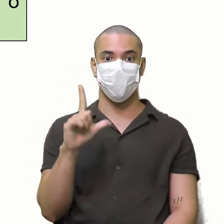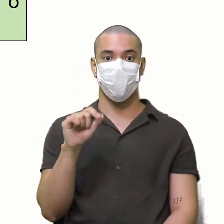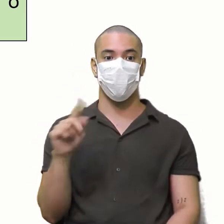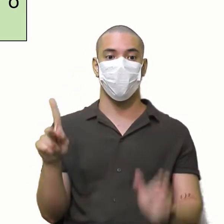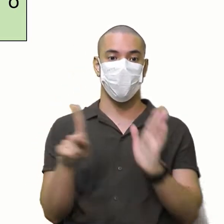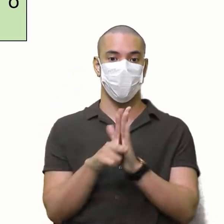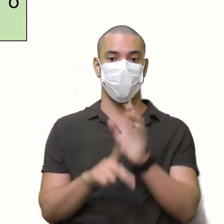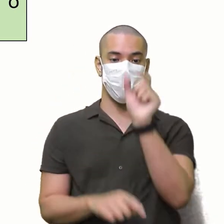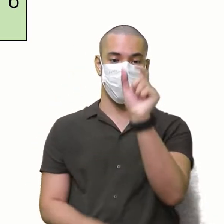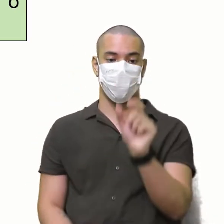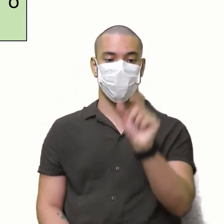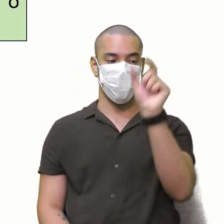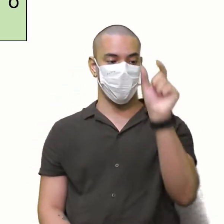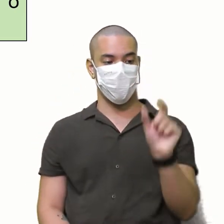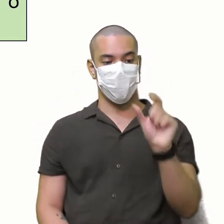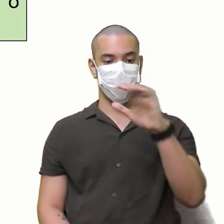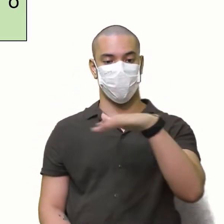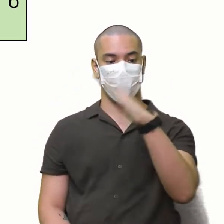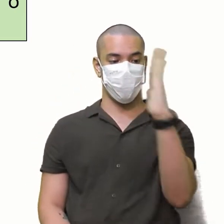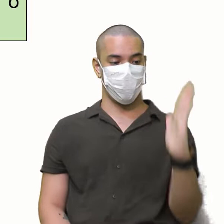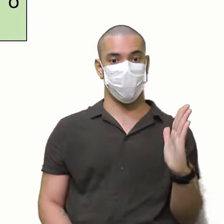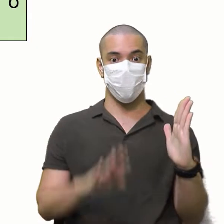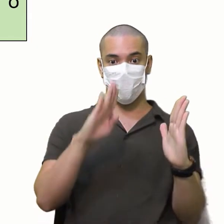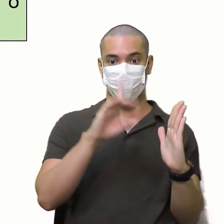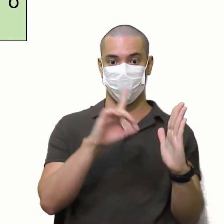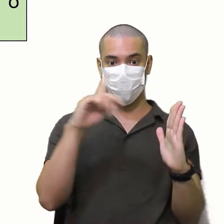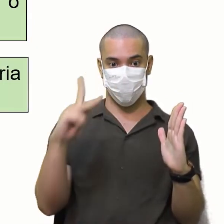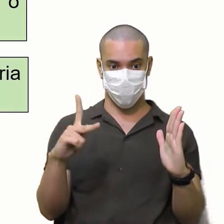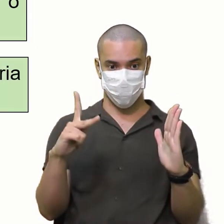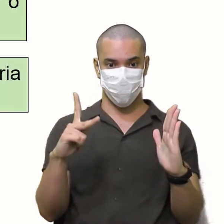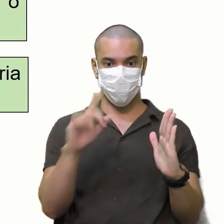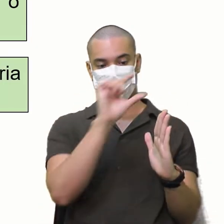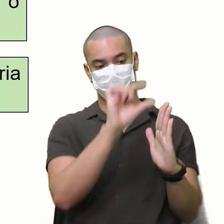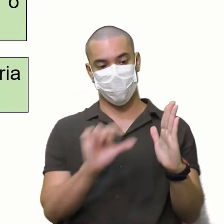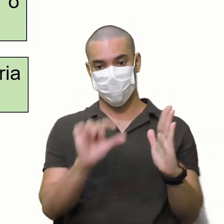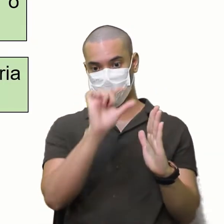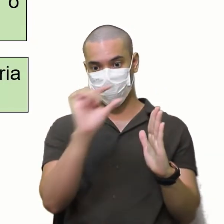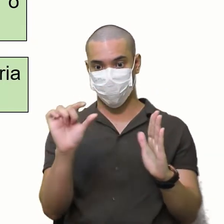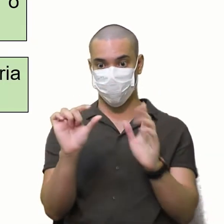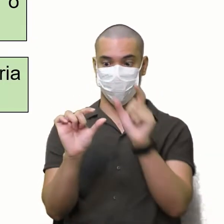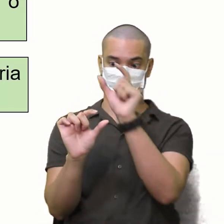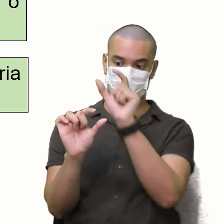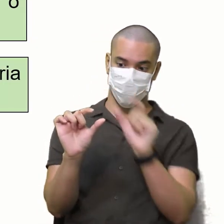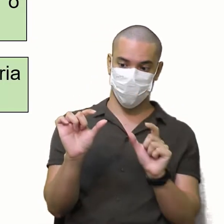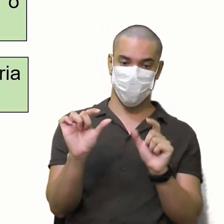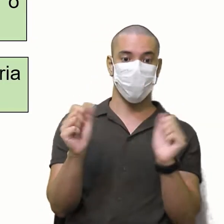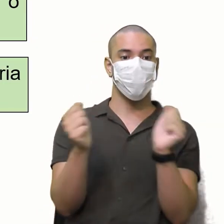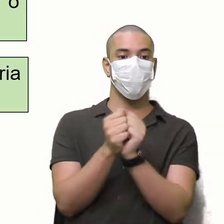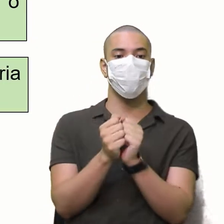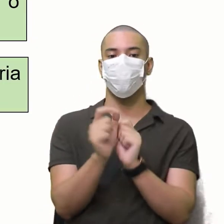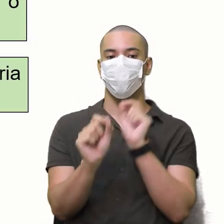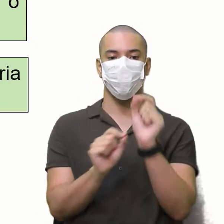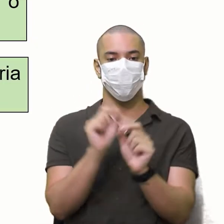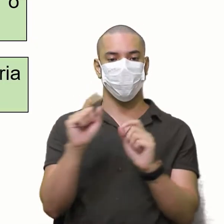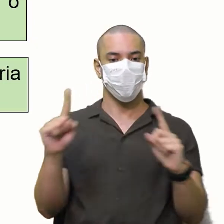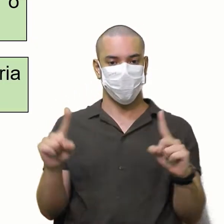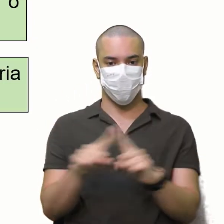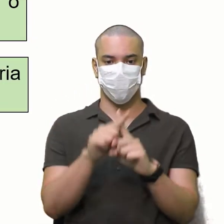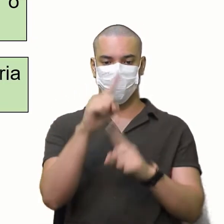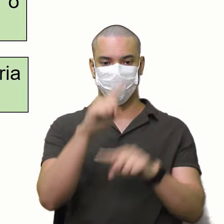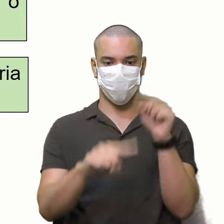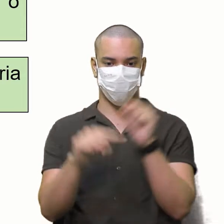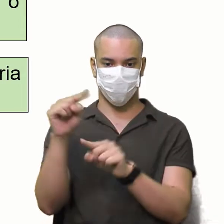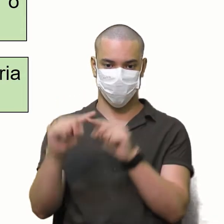paralelas À diagonal principal Beleza? Terceiro passo Multiplicar Os